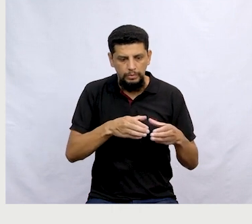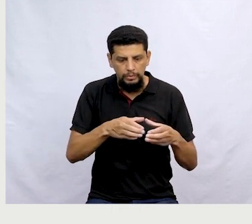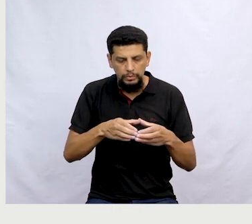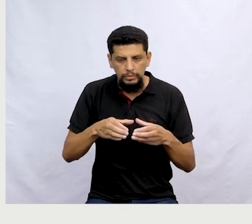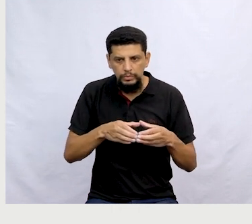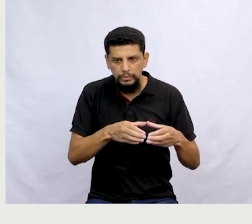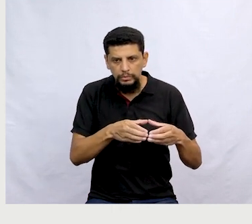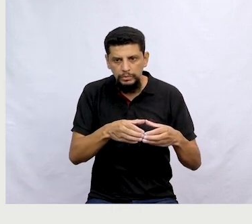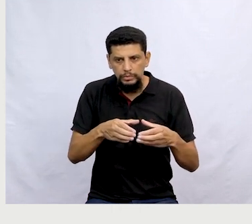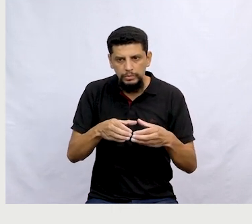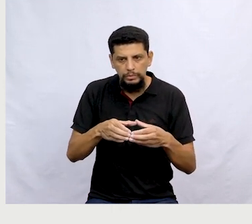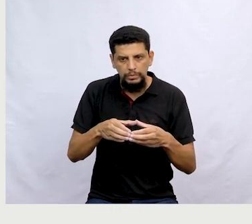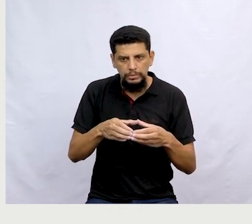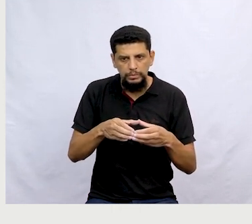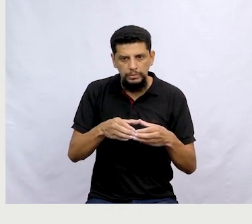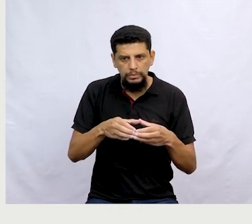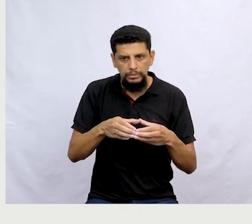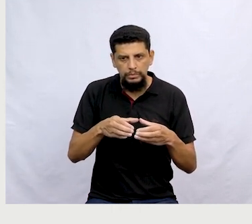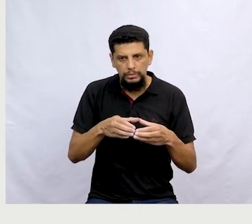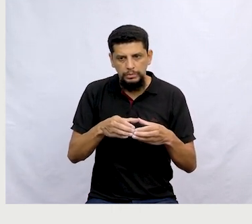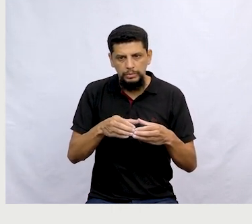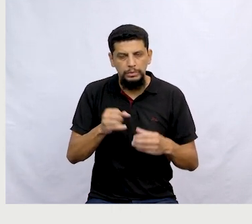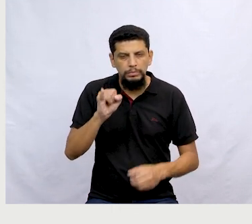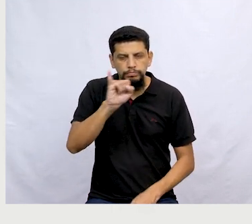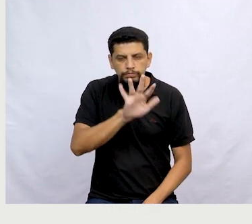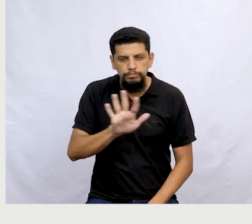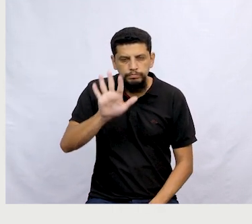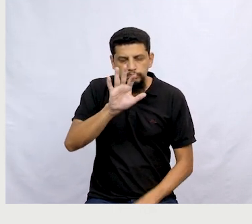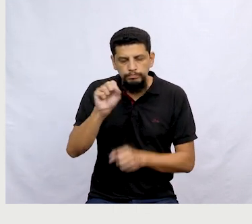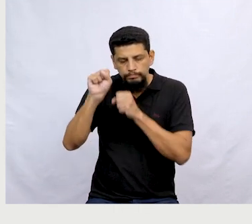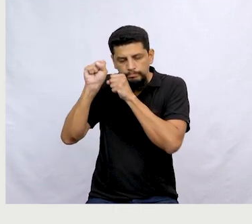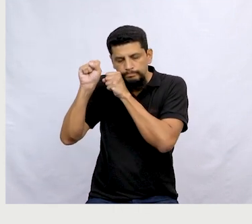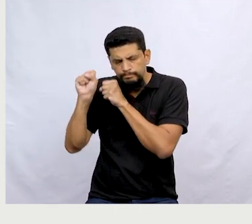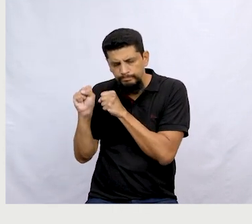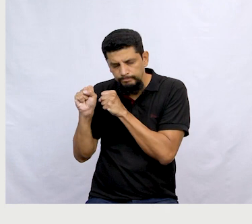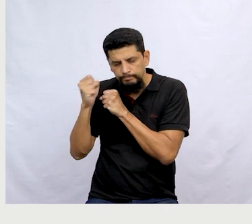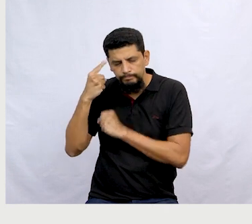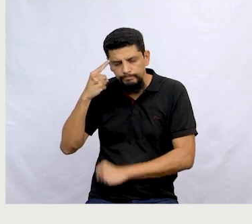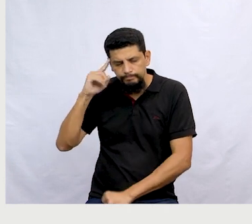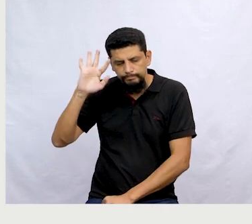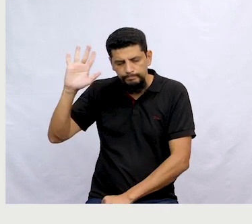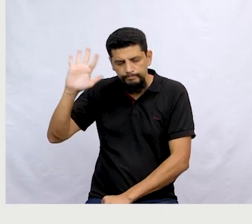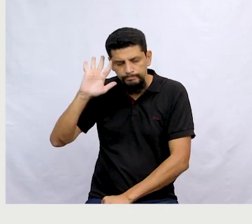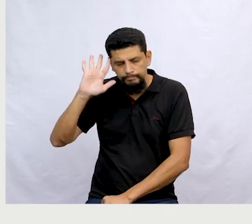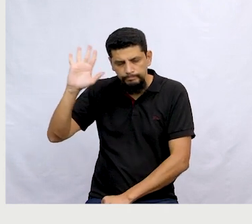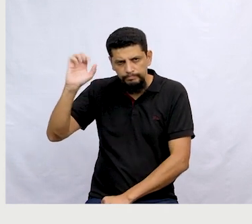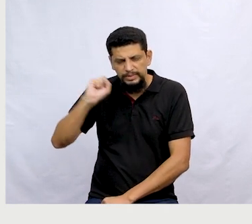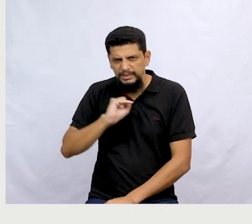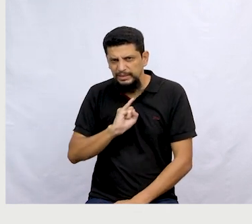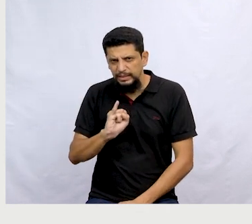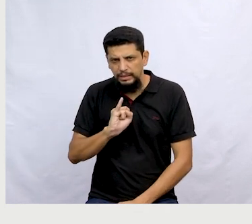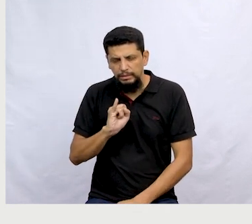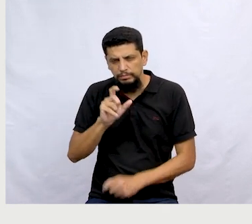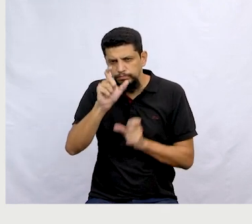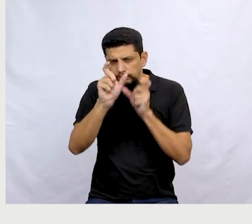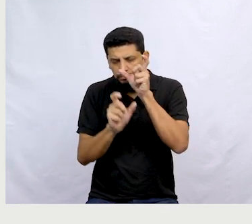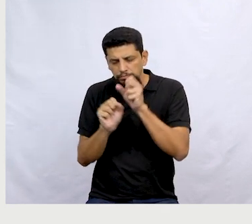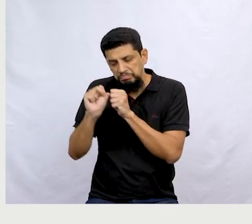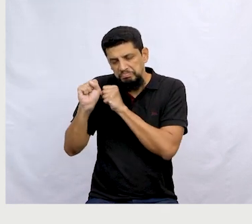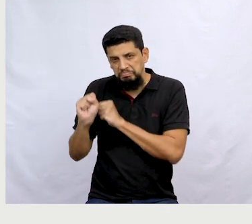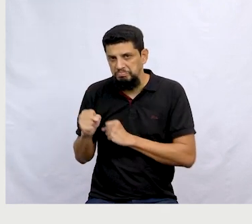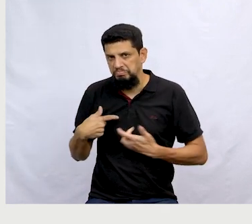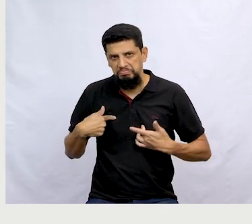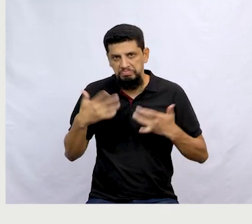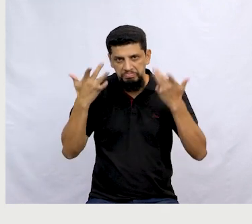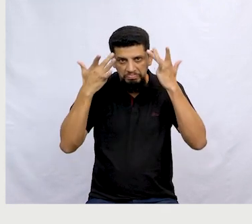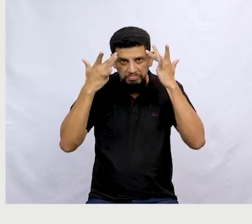demais ali que a gente cria ali durante o sono, né? Hum, será que é esse? Será que esse personagem dorme muito? Não